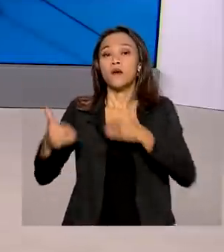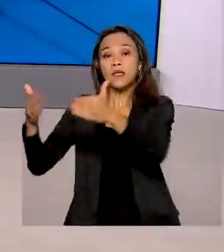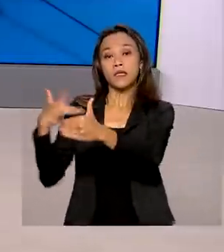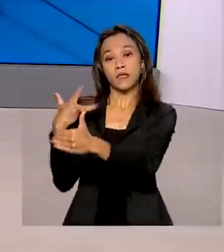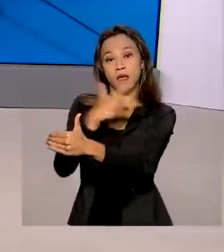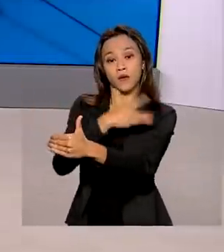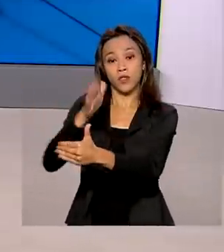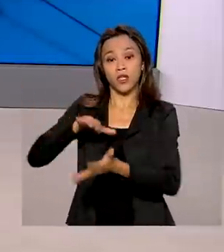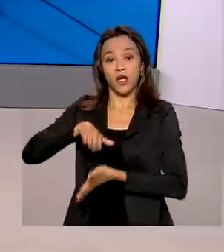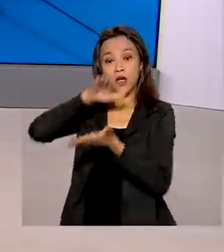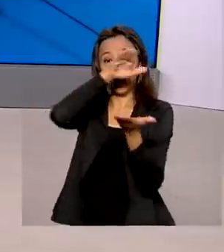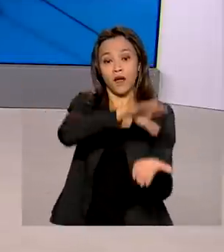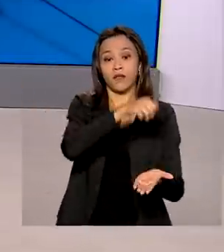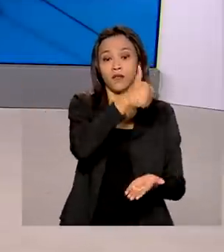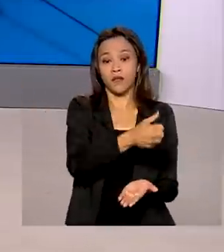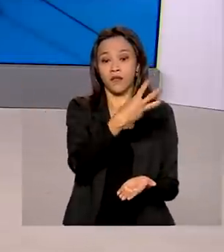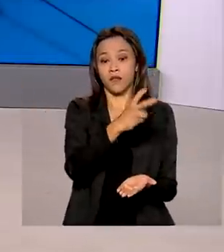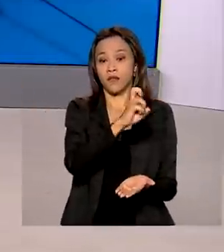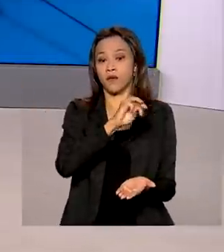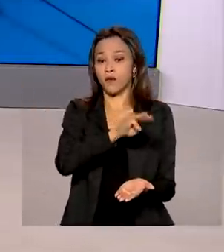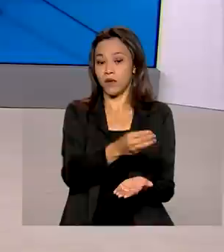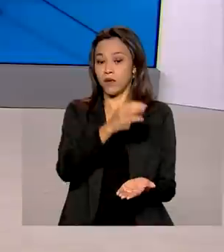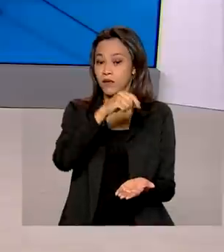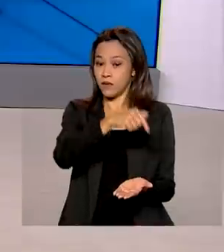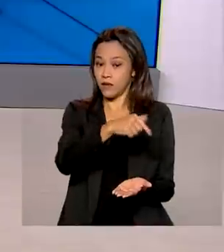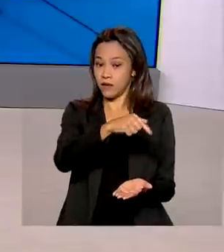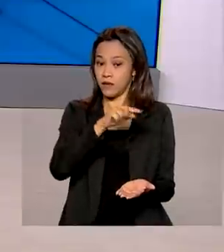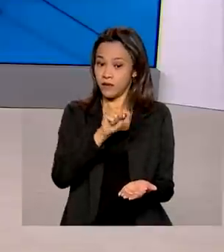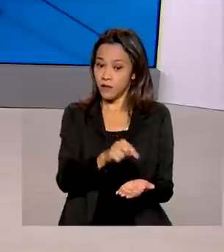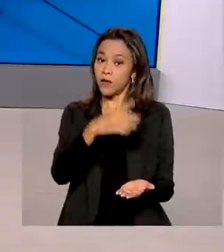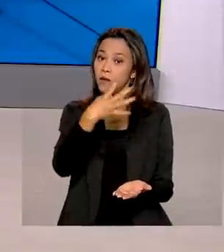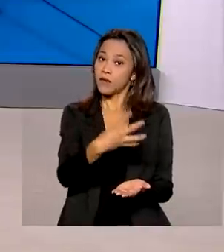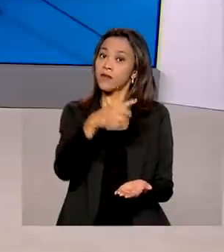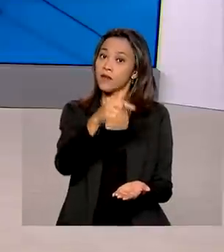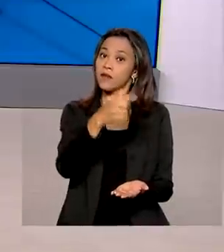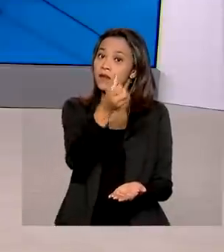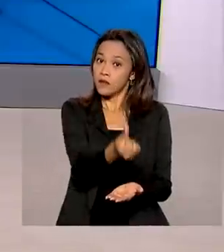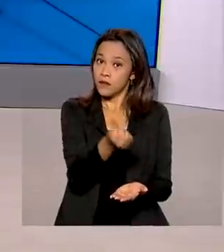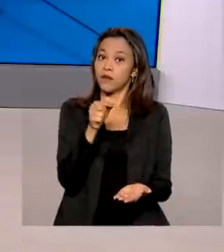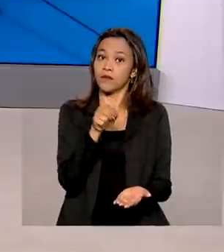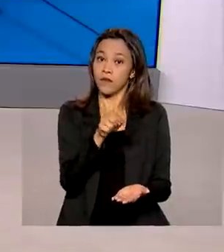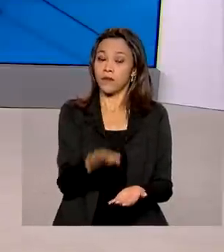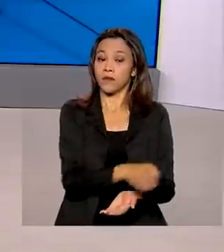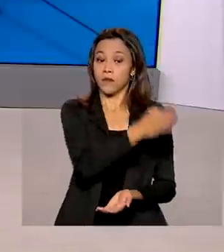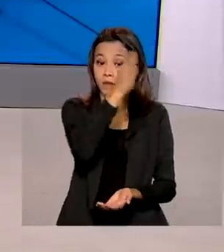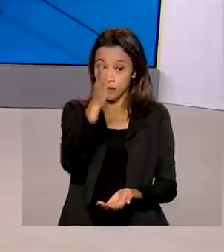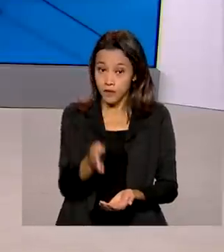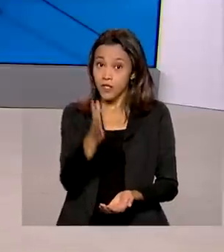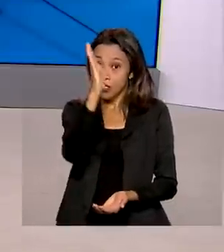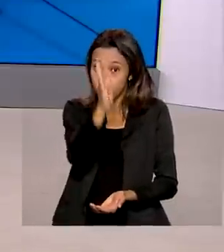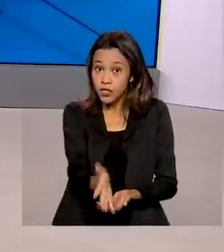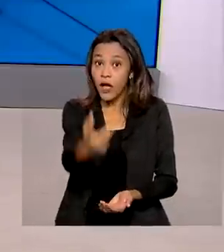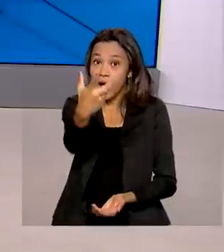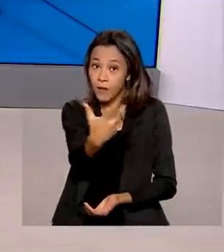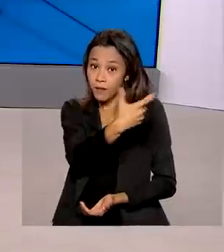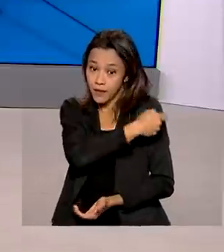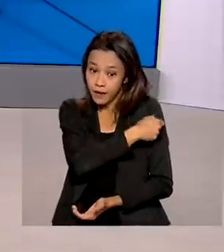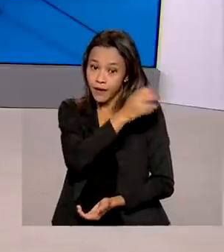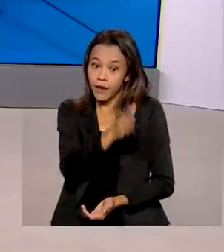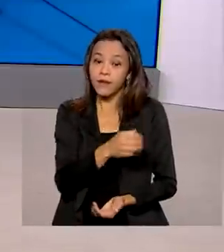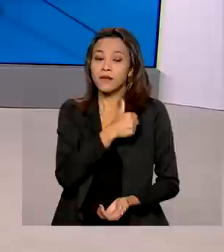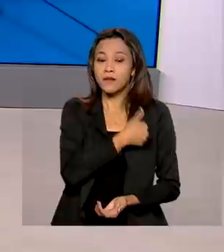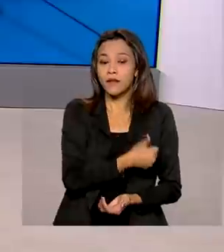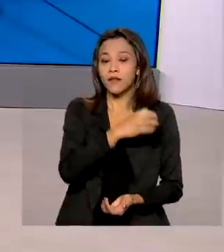135 milhões 77 mil 476 doses. As doses aplicadas já somam 102